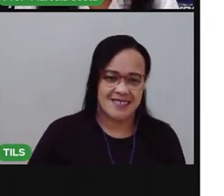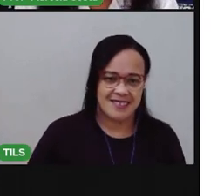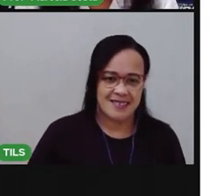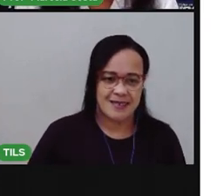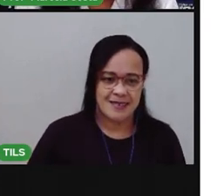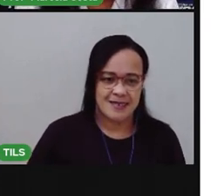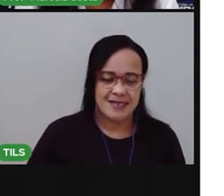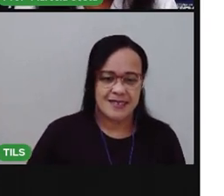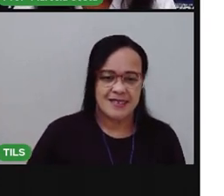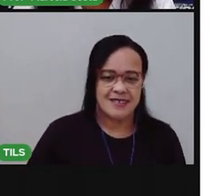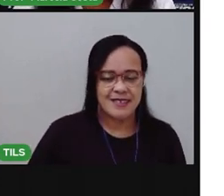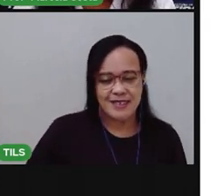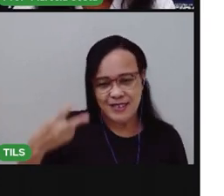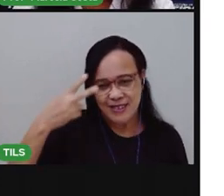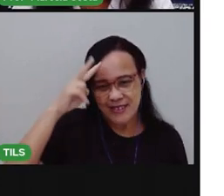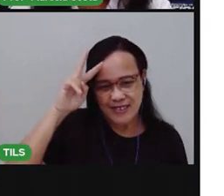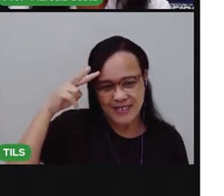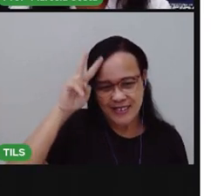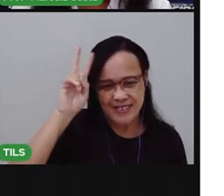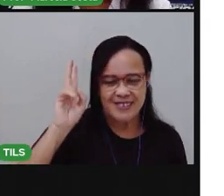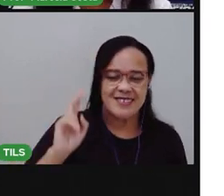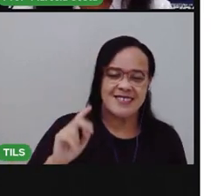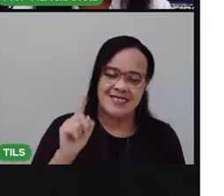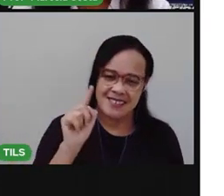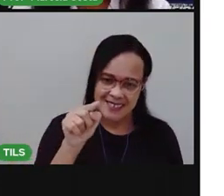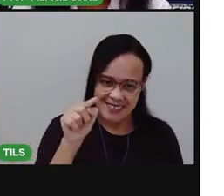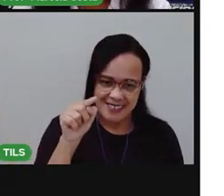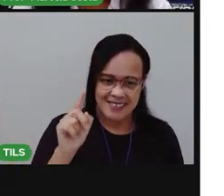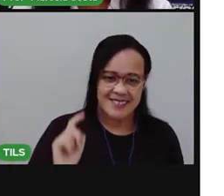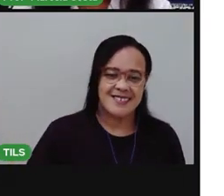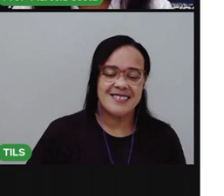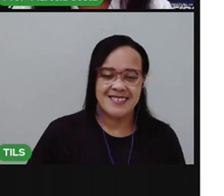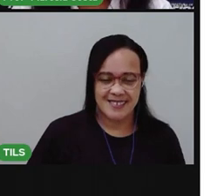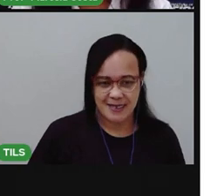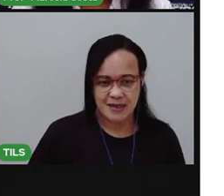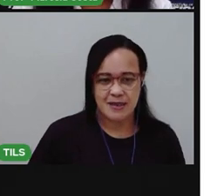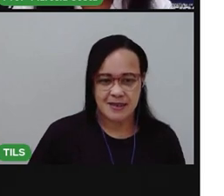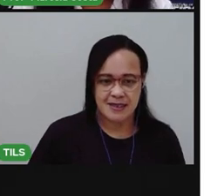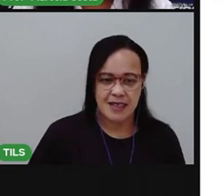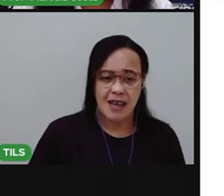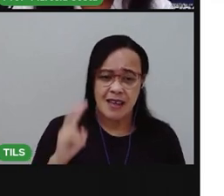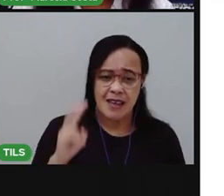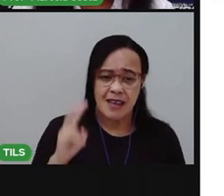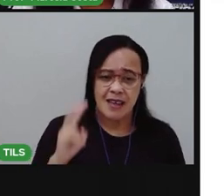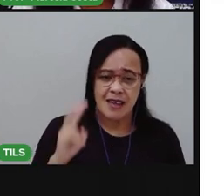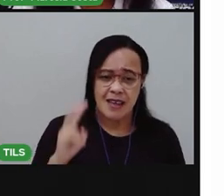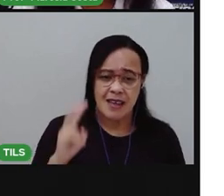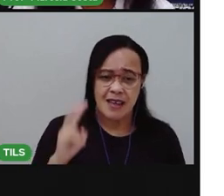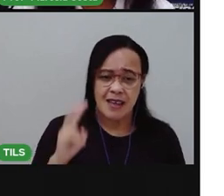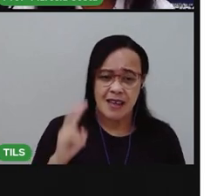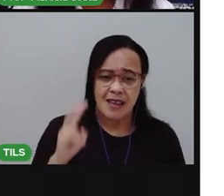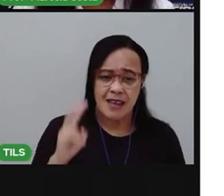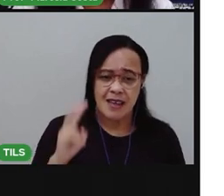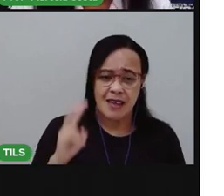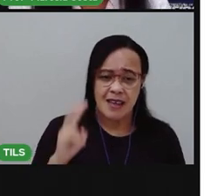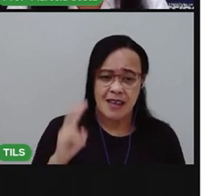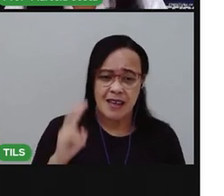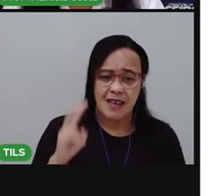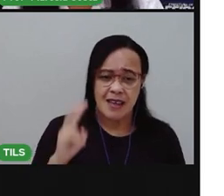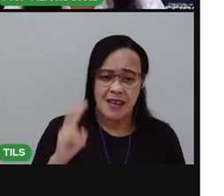É uma história em quadrinhos, tá bom? Olha o Cebolinha aqui. Ele chegou,